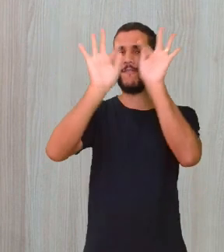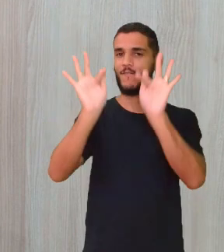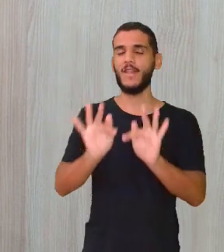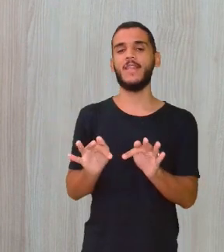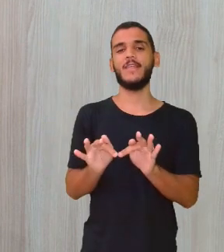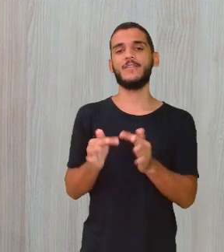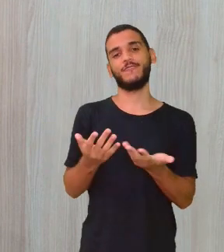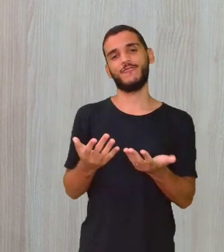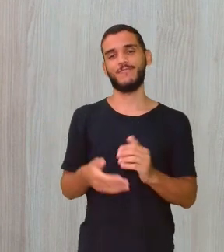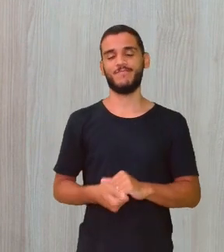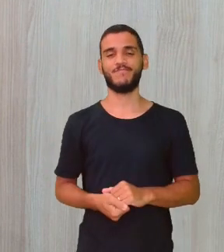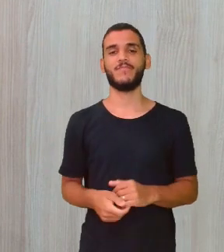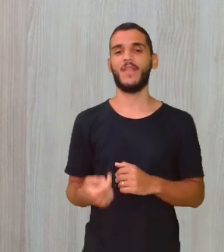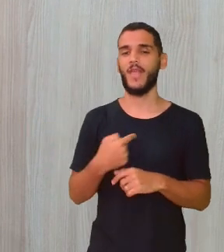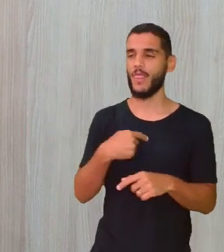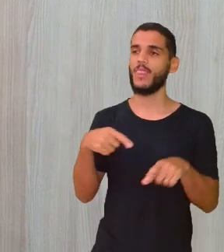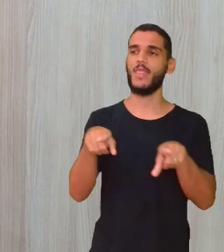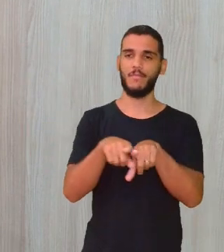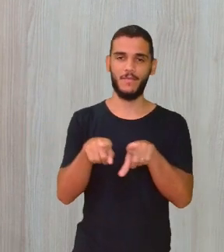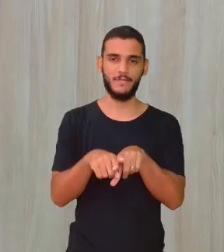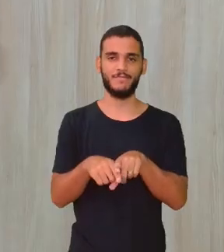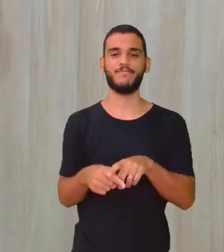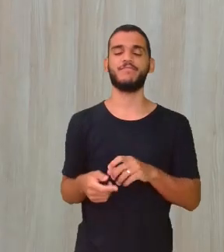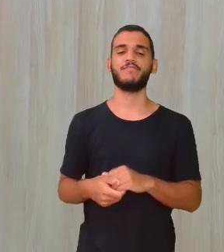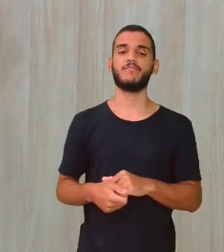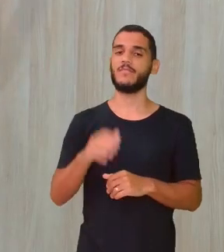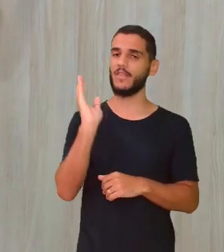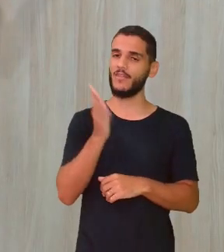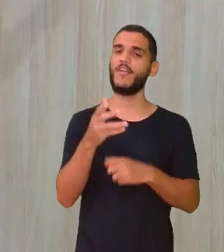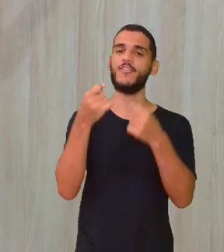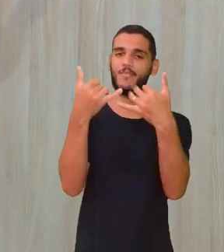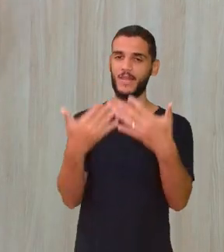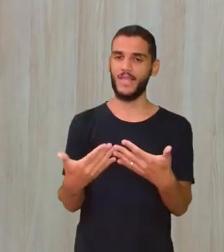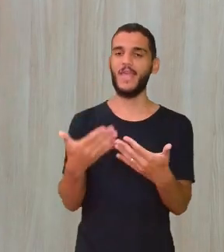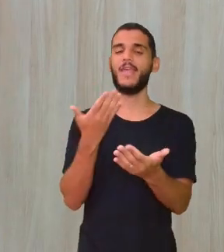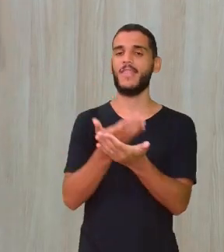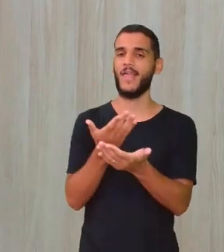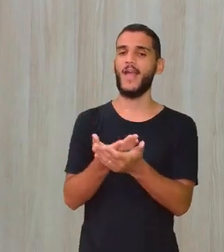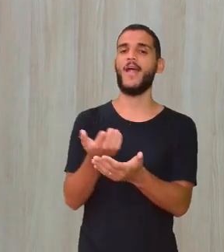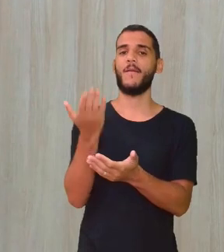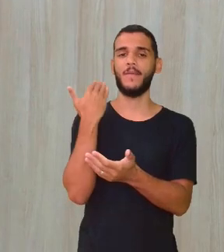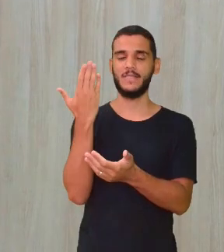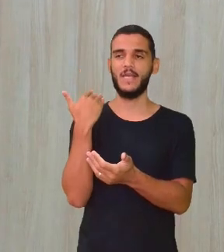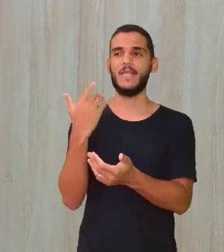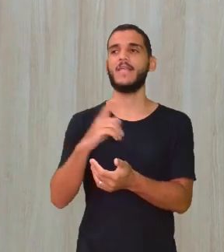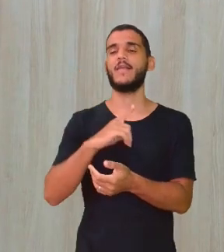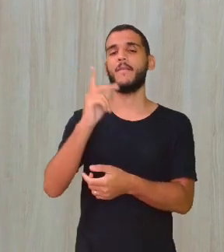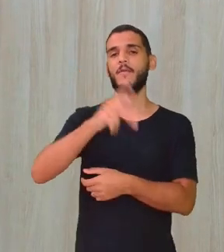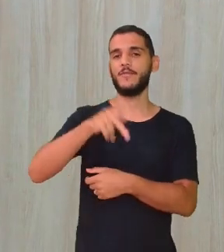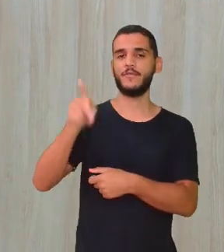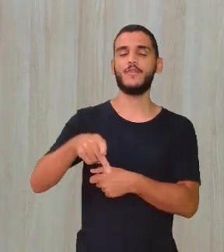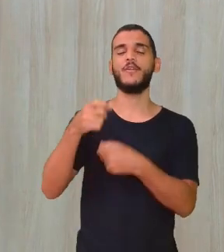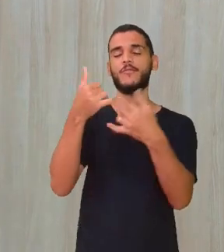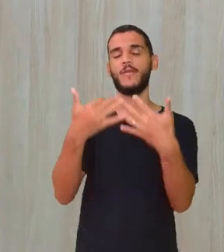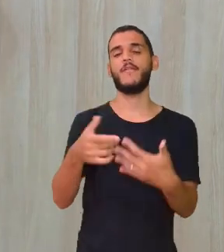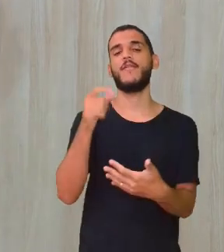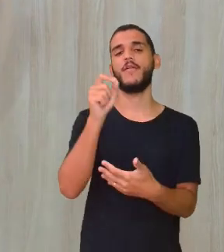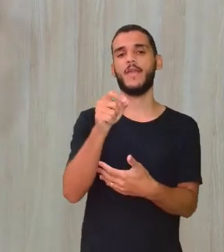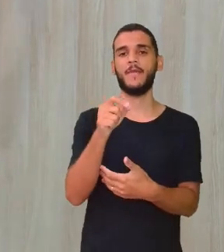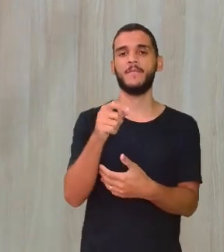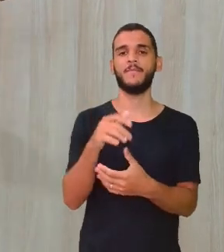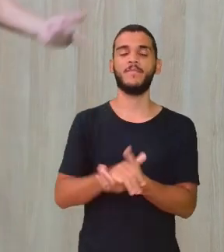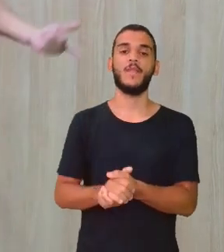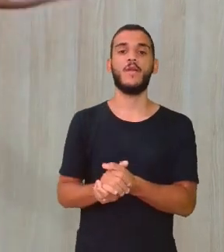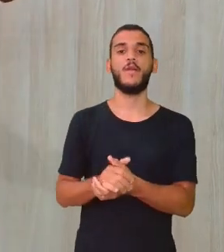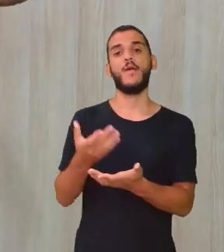este sotaque. Eu também. Eu tive, eu acho que eu já falei isso na aula passada, que eu tive um professor que dizia que o sotaque